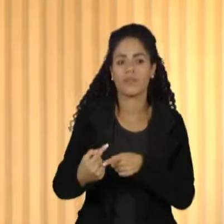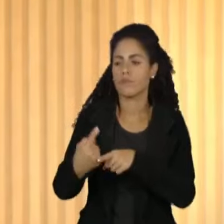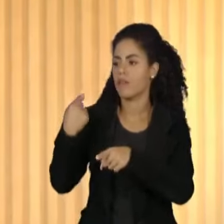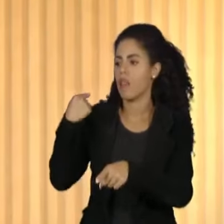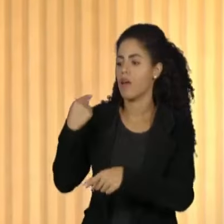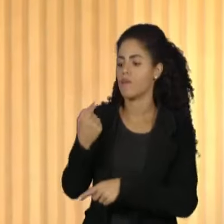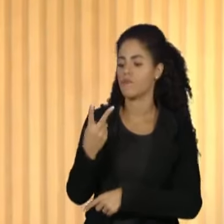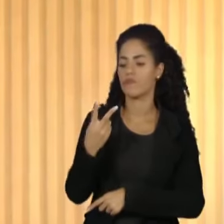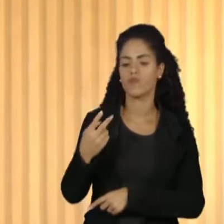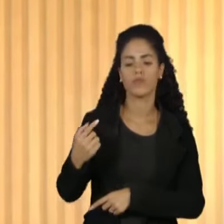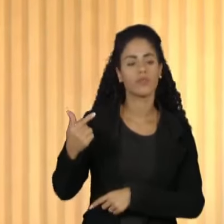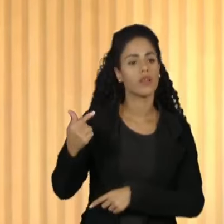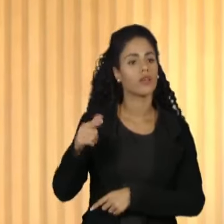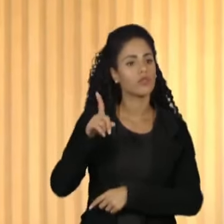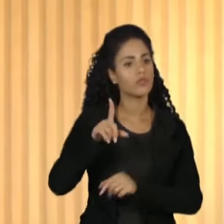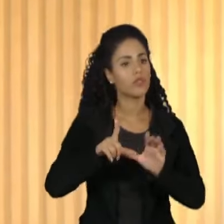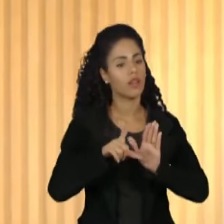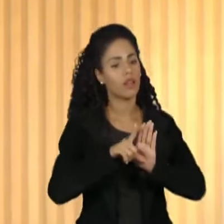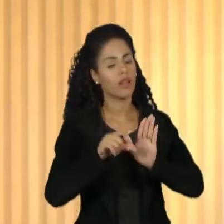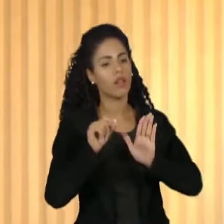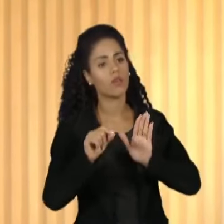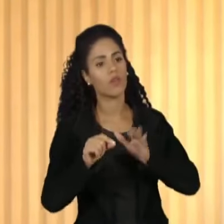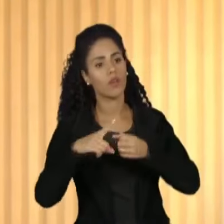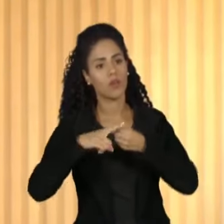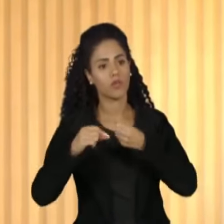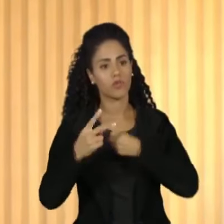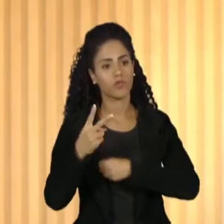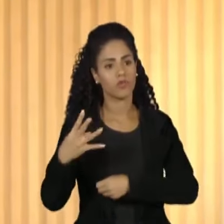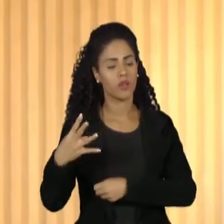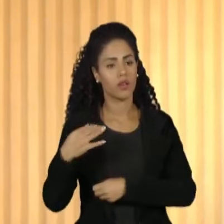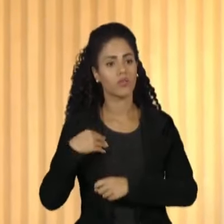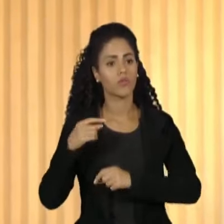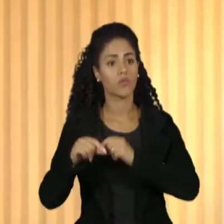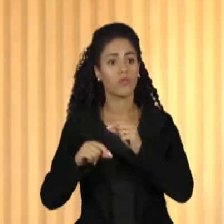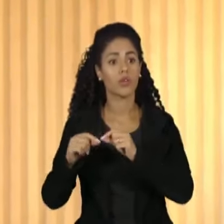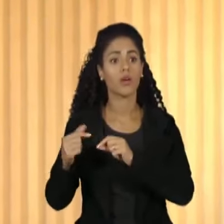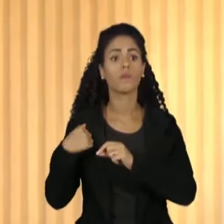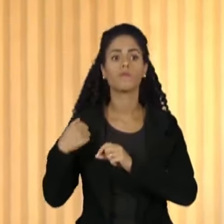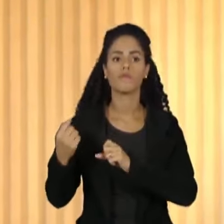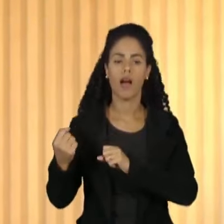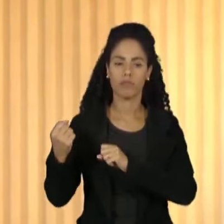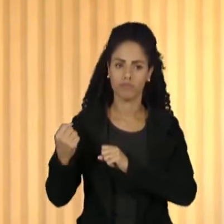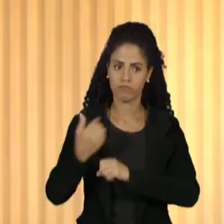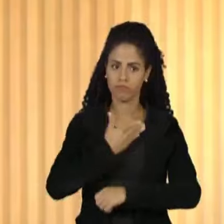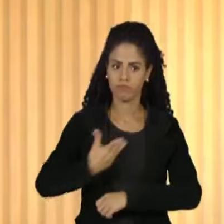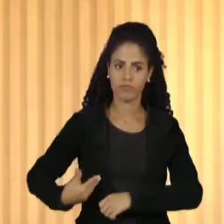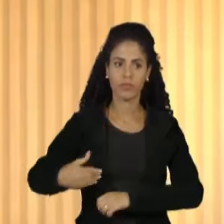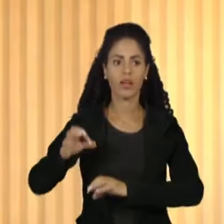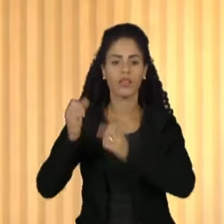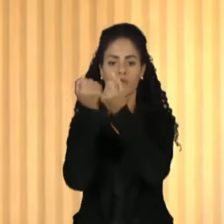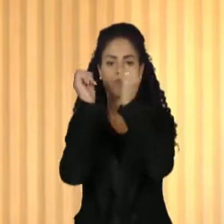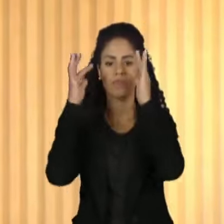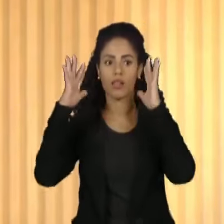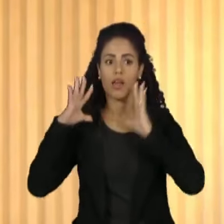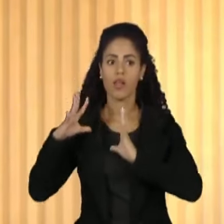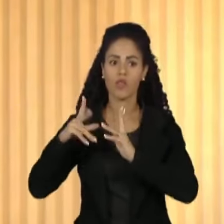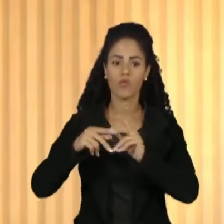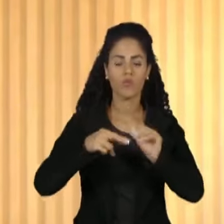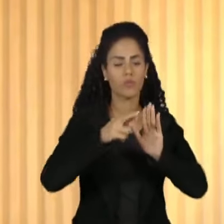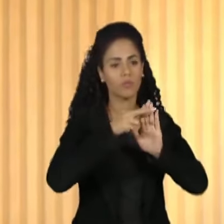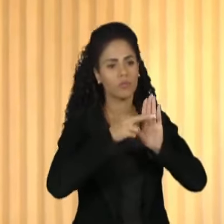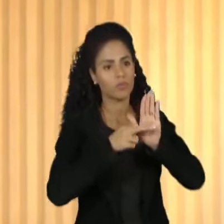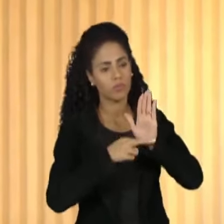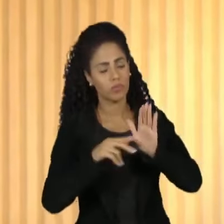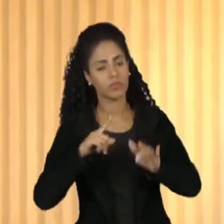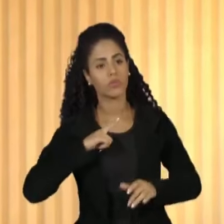artigo 27 na legislação anterior, é o artigo 24. Compete ao poder público promover a educação ambiental em todos os níveis de sua